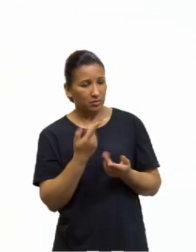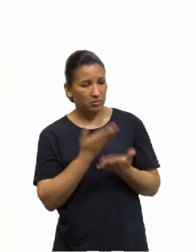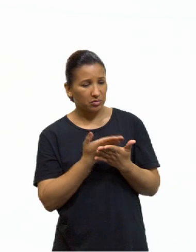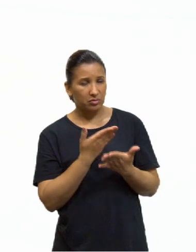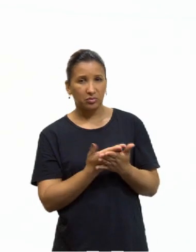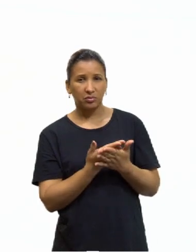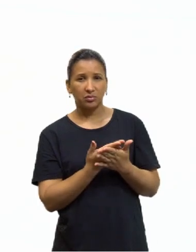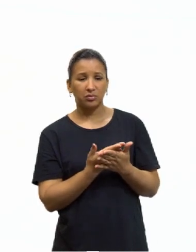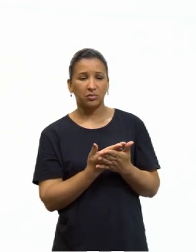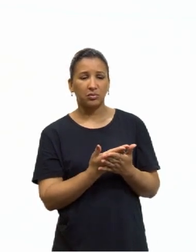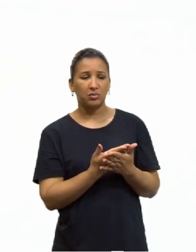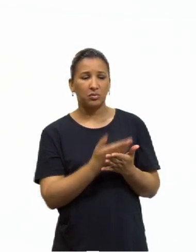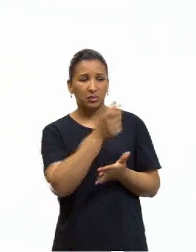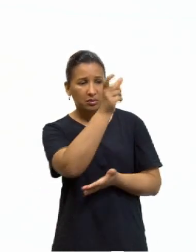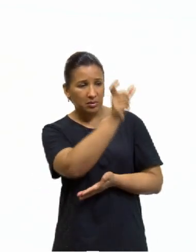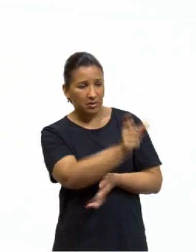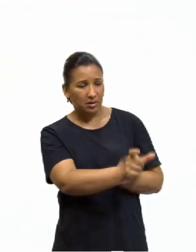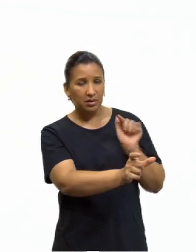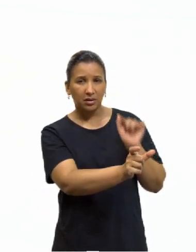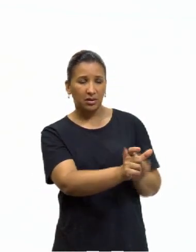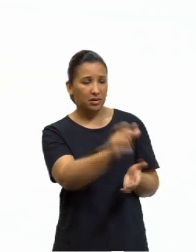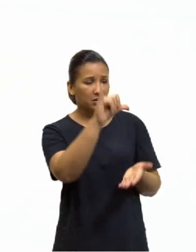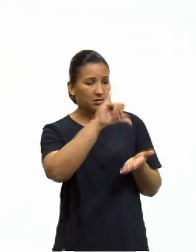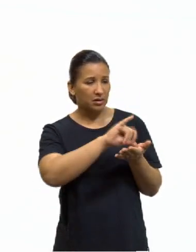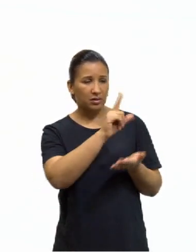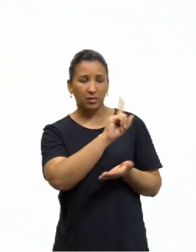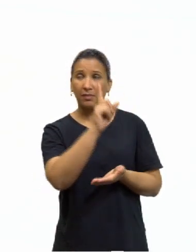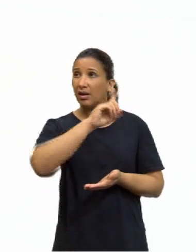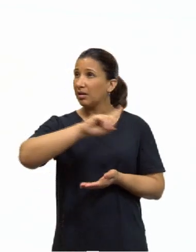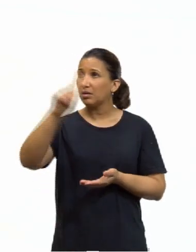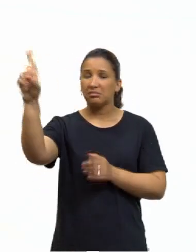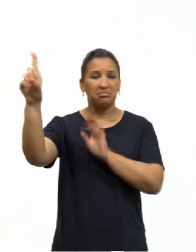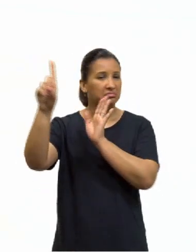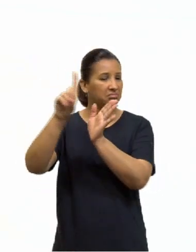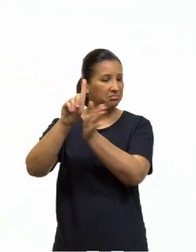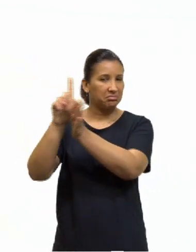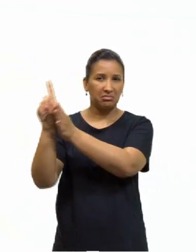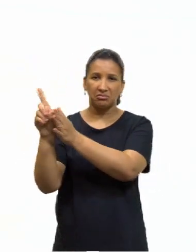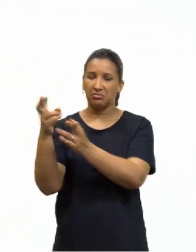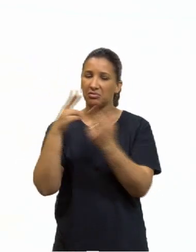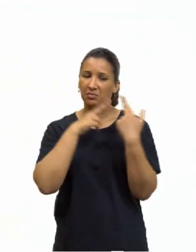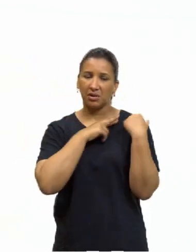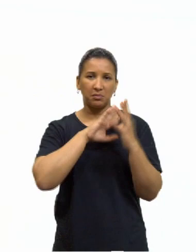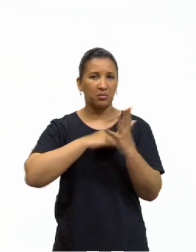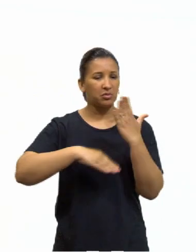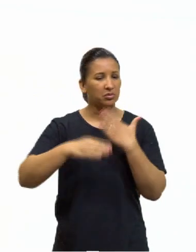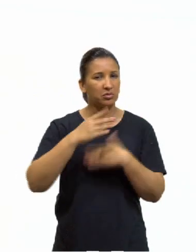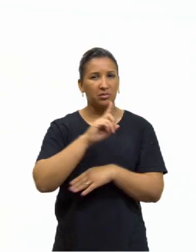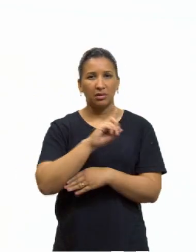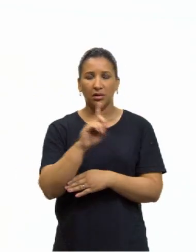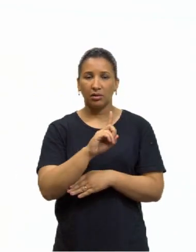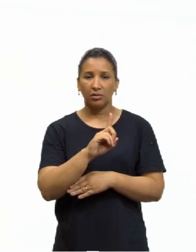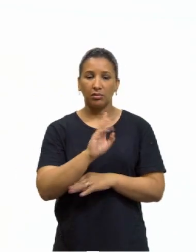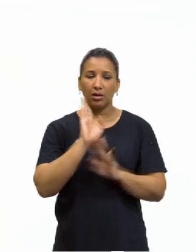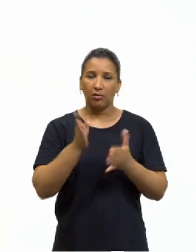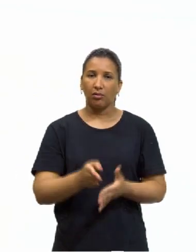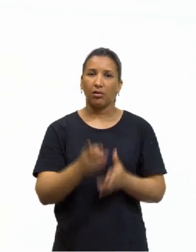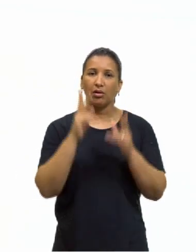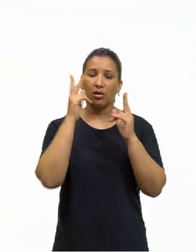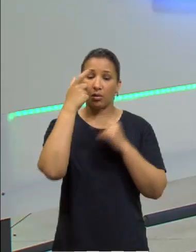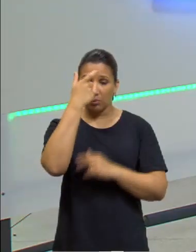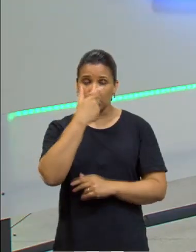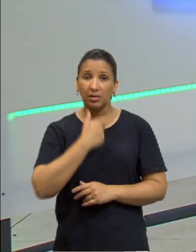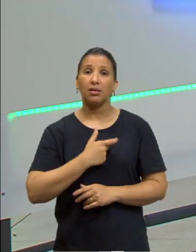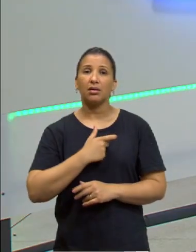passa a ser o centro, não é mais a ideia de Deus, não é mais Deus o responsável por tudo, agora tem o ser humano, aí ele volta a fazer parte,